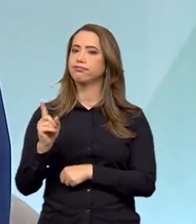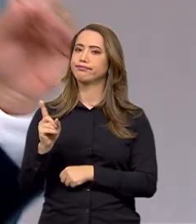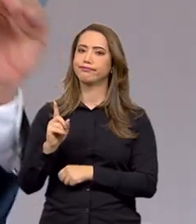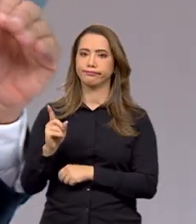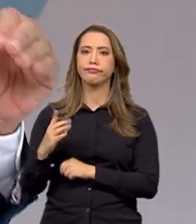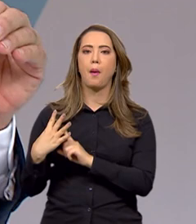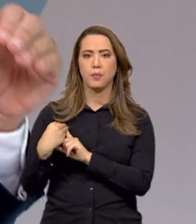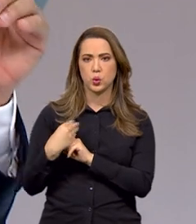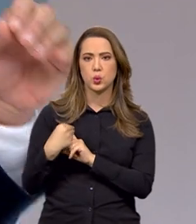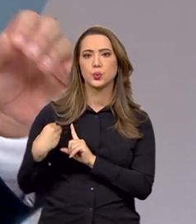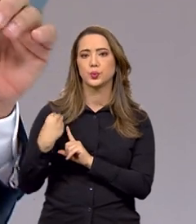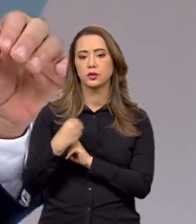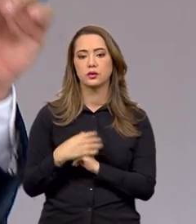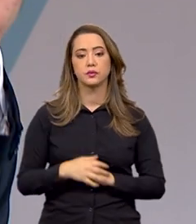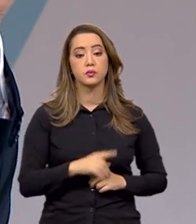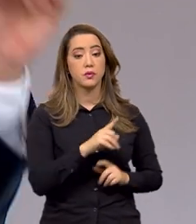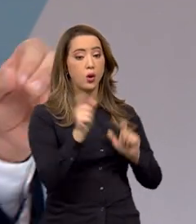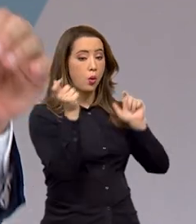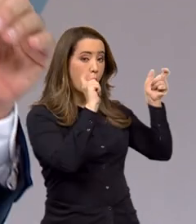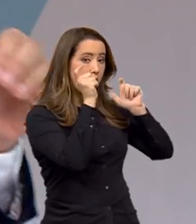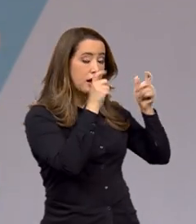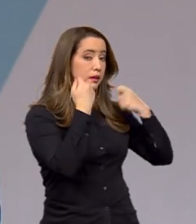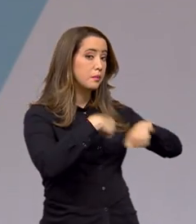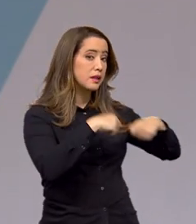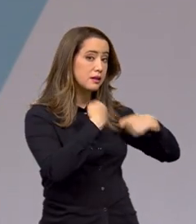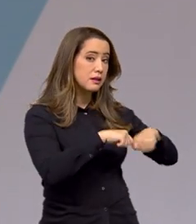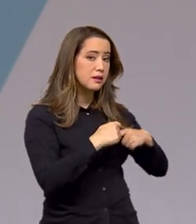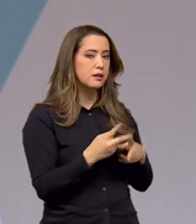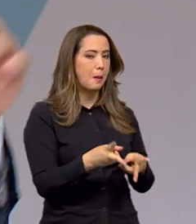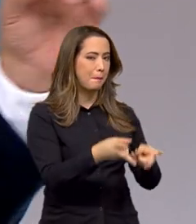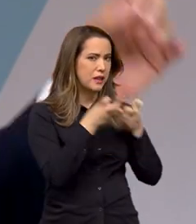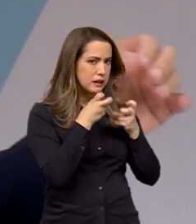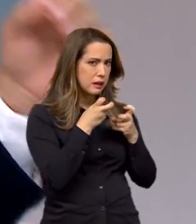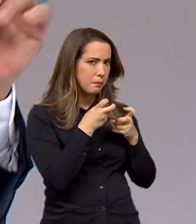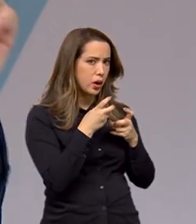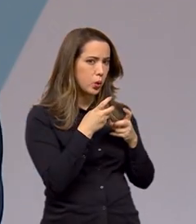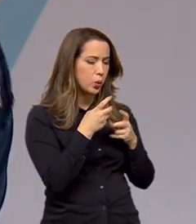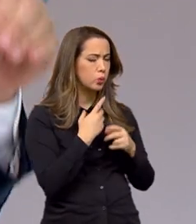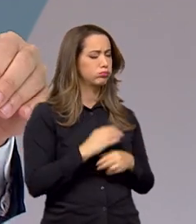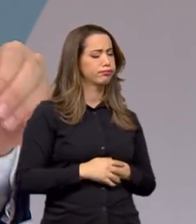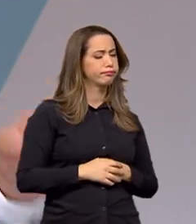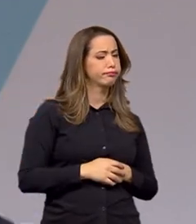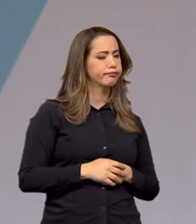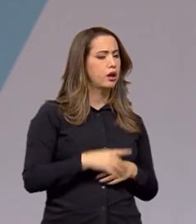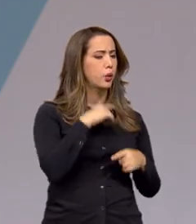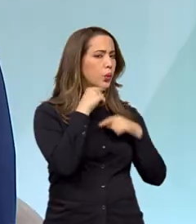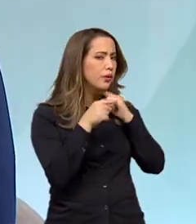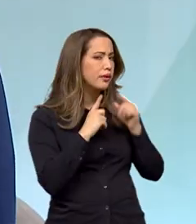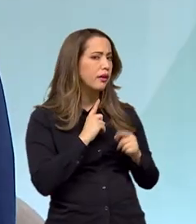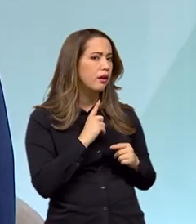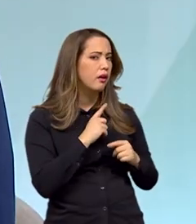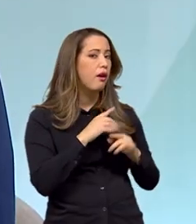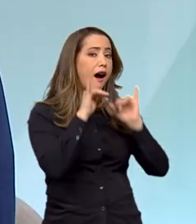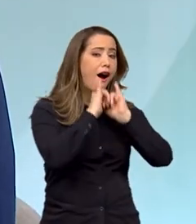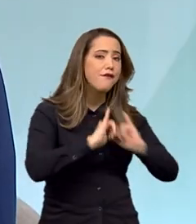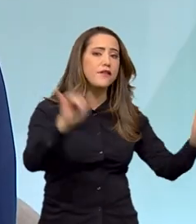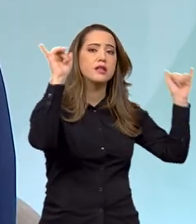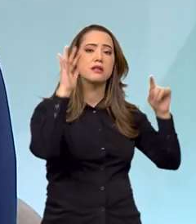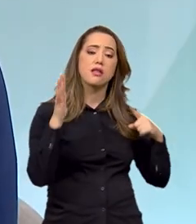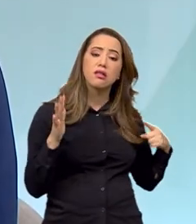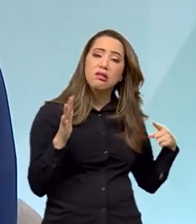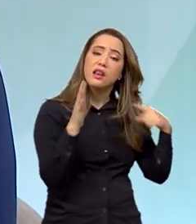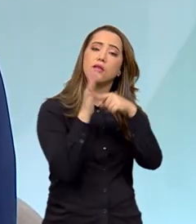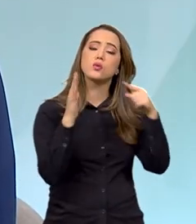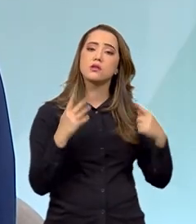Quer dizer, o alerta que tem que ser dado é, presenciou alguma coisa estranha, vizinho, professor, denuncie. Denuncie, porque